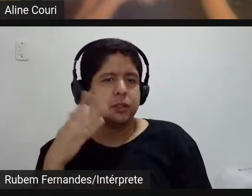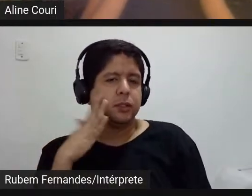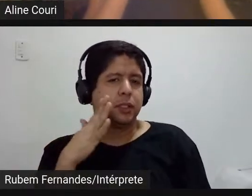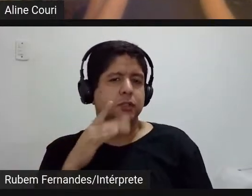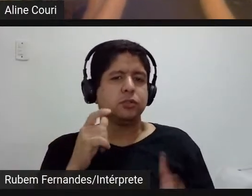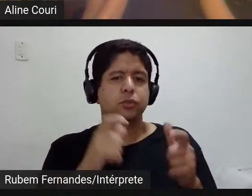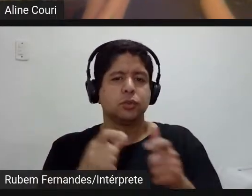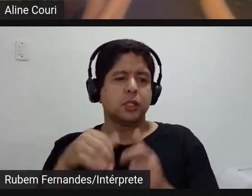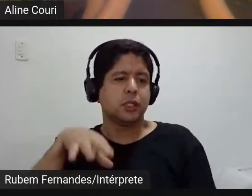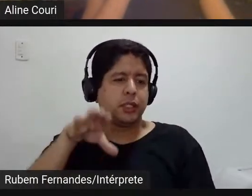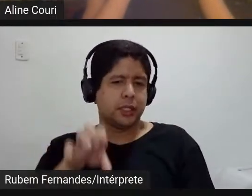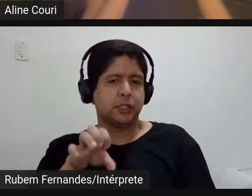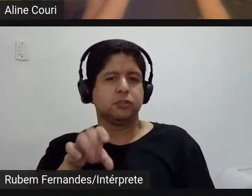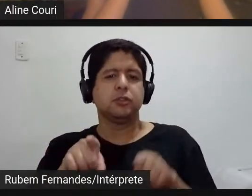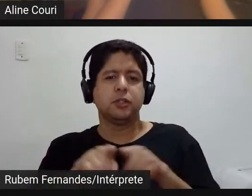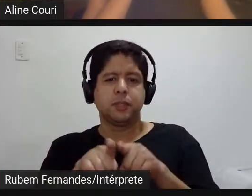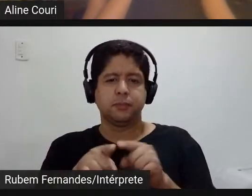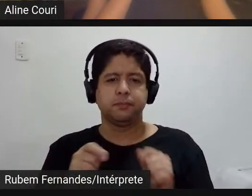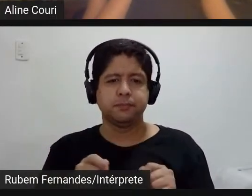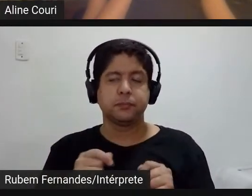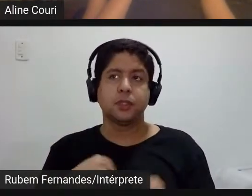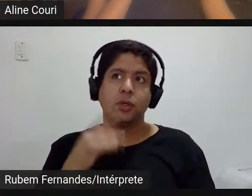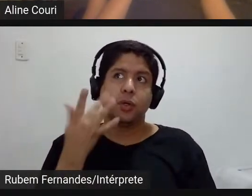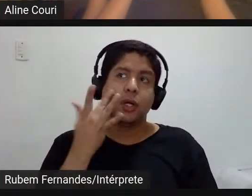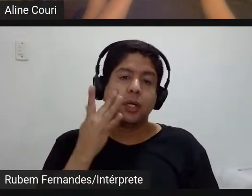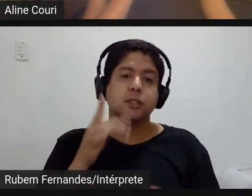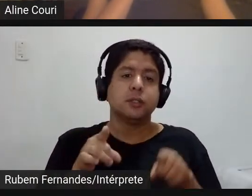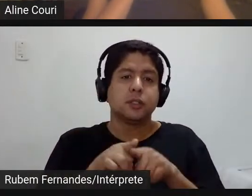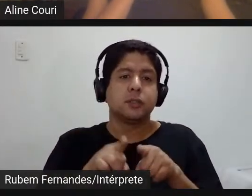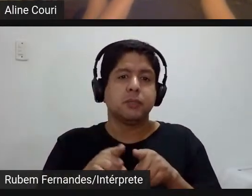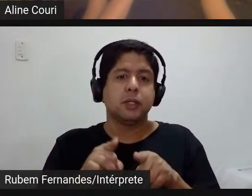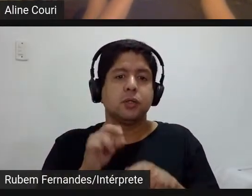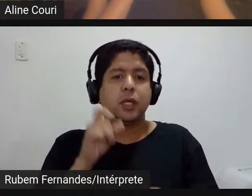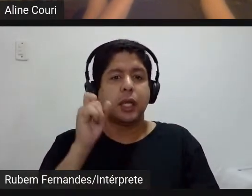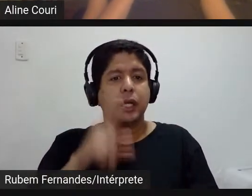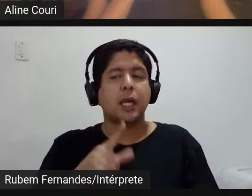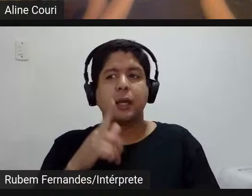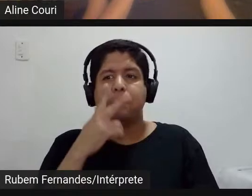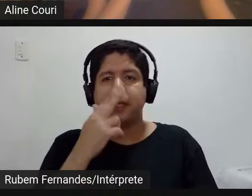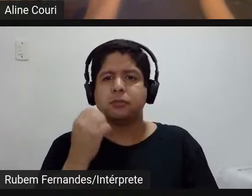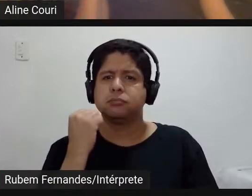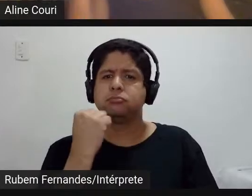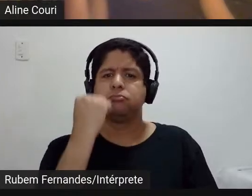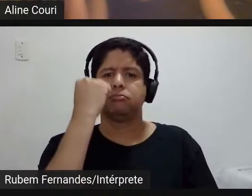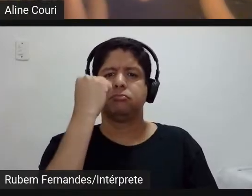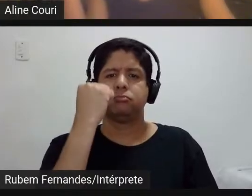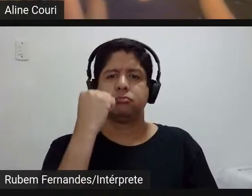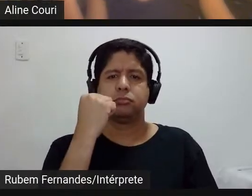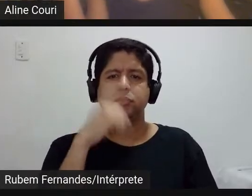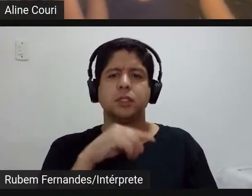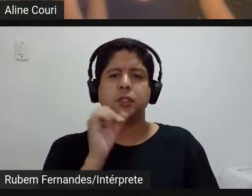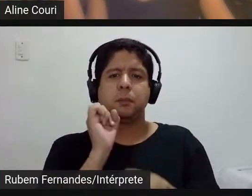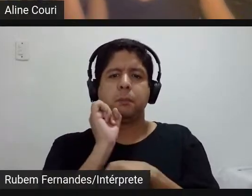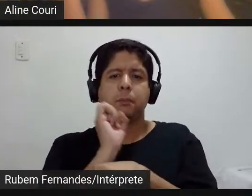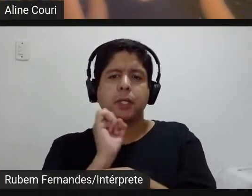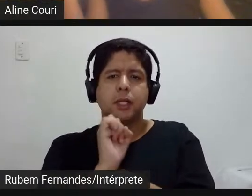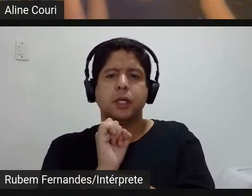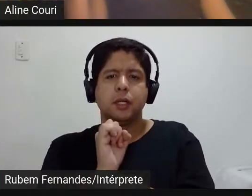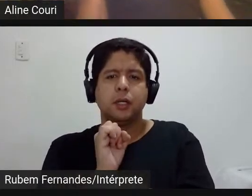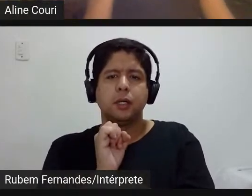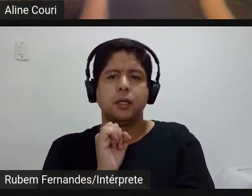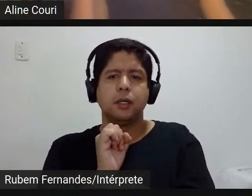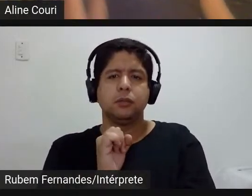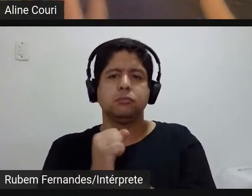arte e então acho que assim essa mesa é de uma vanguarda né que a gente está esperando esse momento chegar